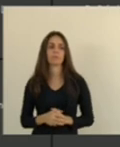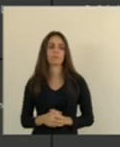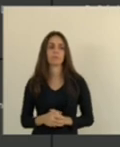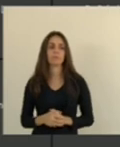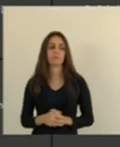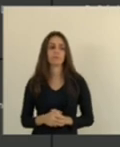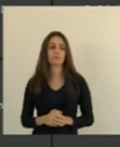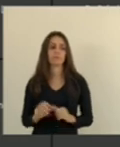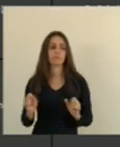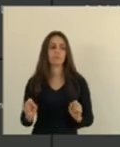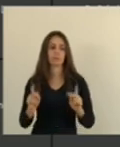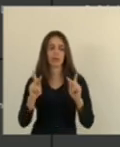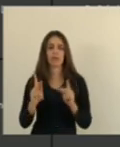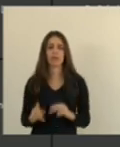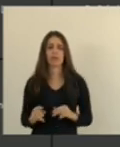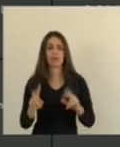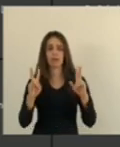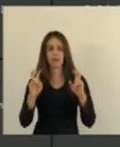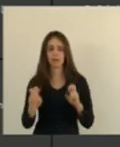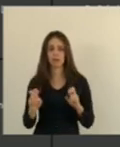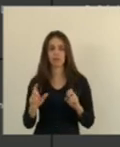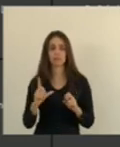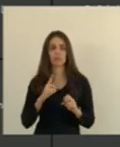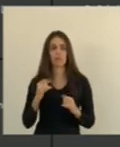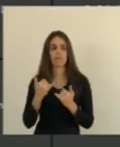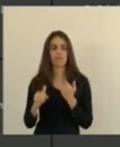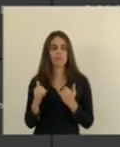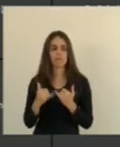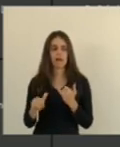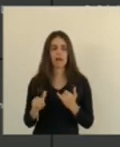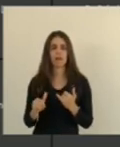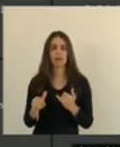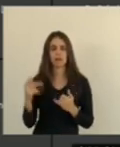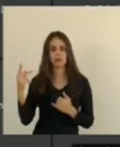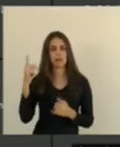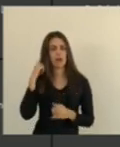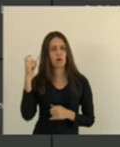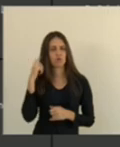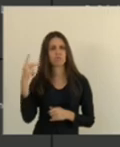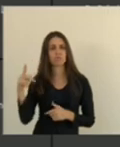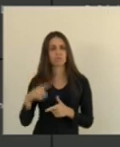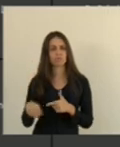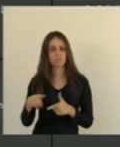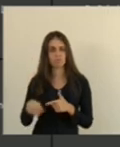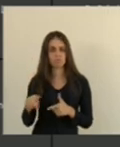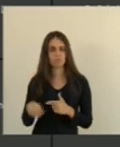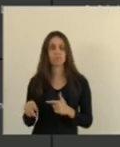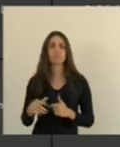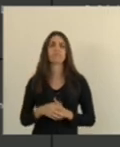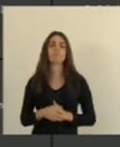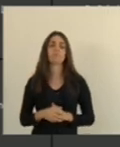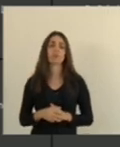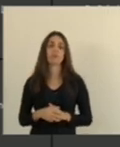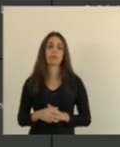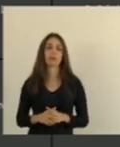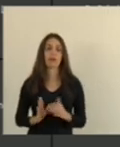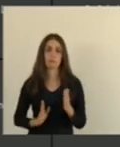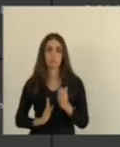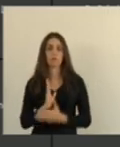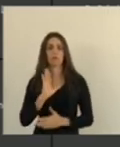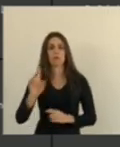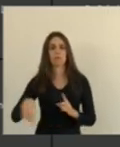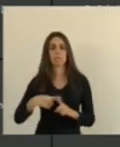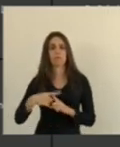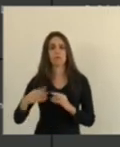ok a matéria então teve uma falha no áudio do bandim foi aprovada com a emenda